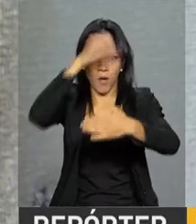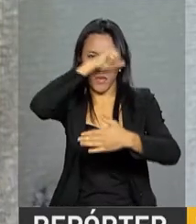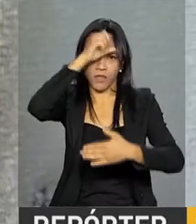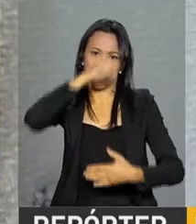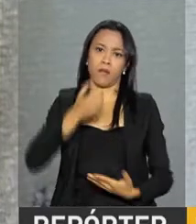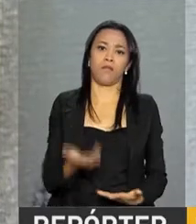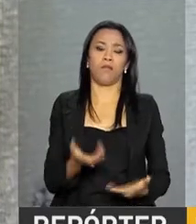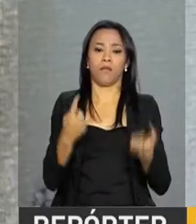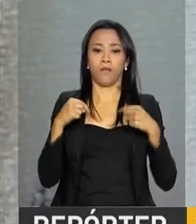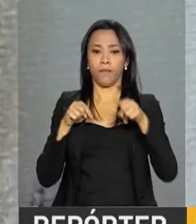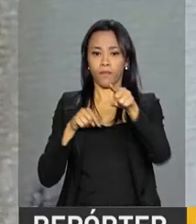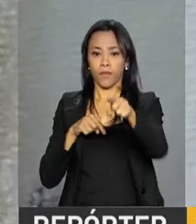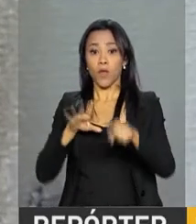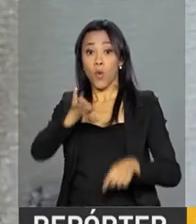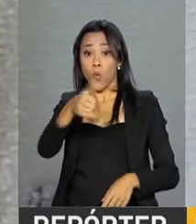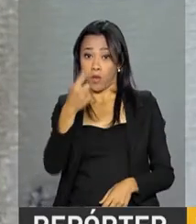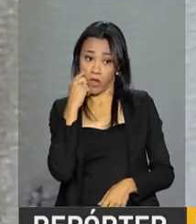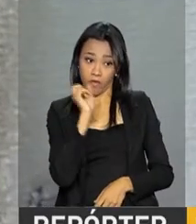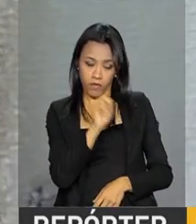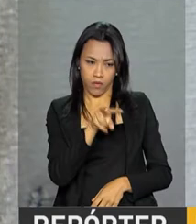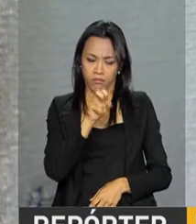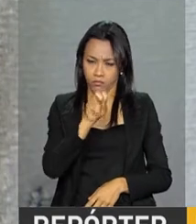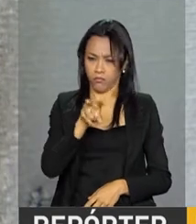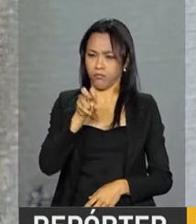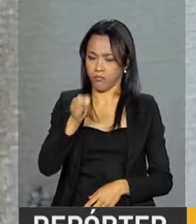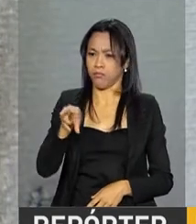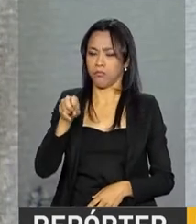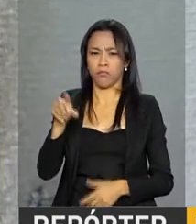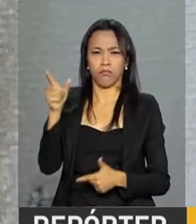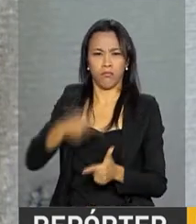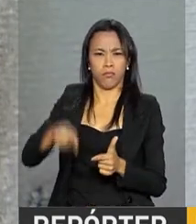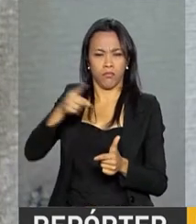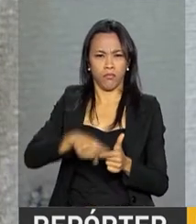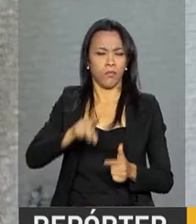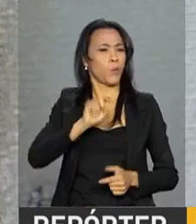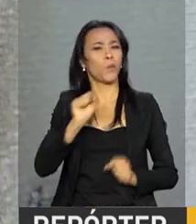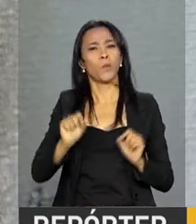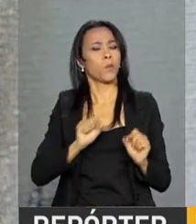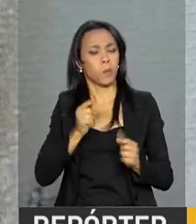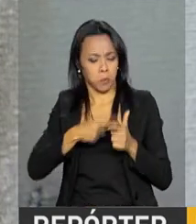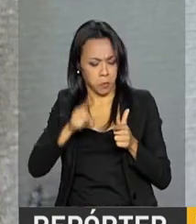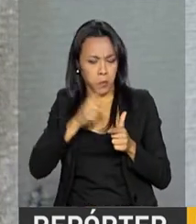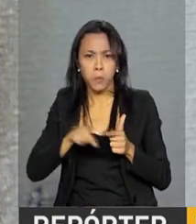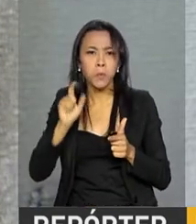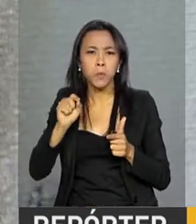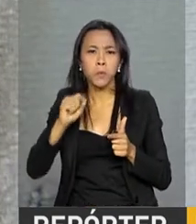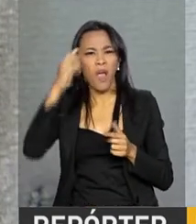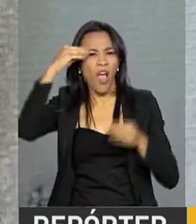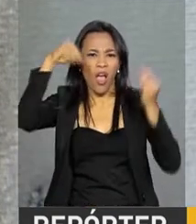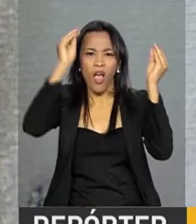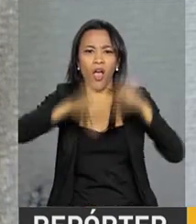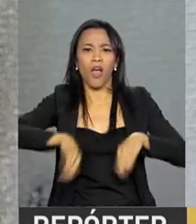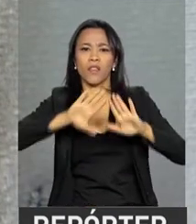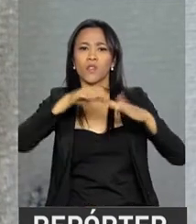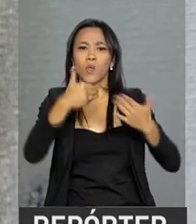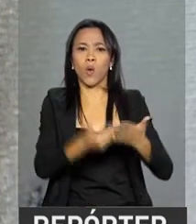deparo no dia a dia com problemas com relação à evasão escolar,